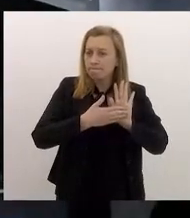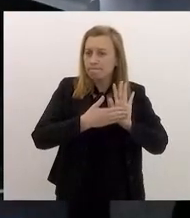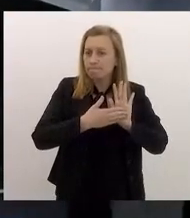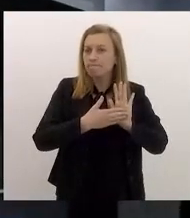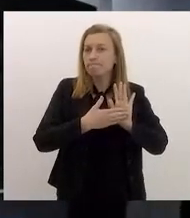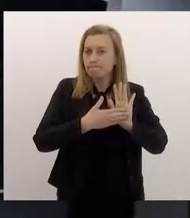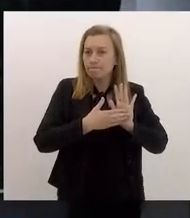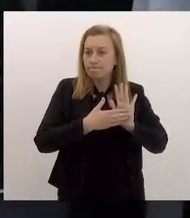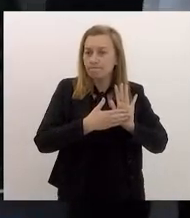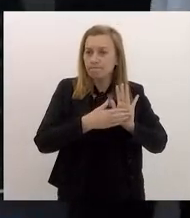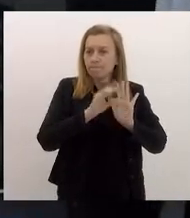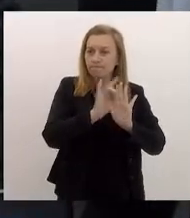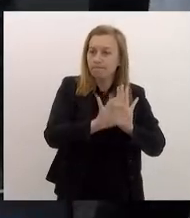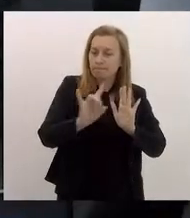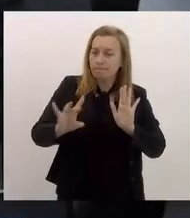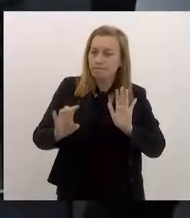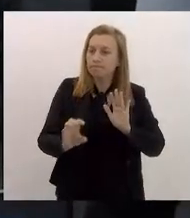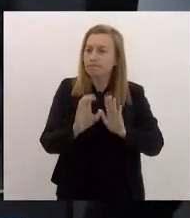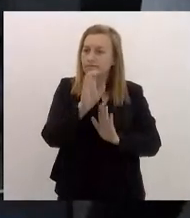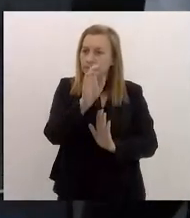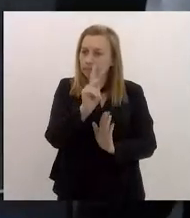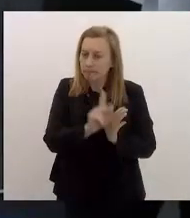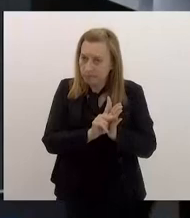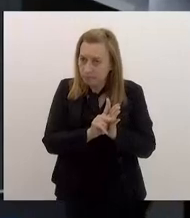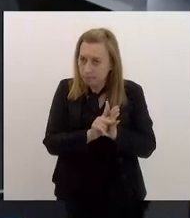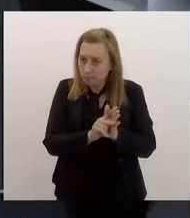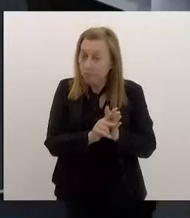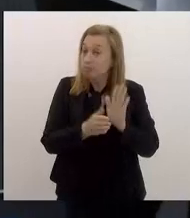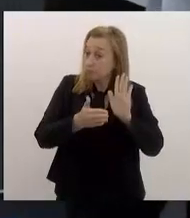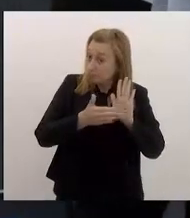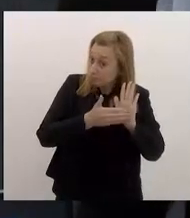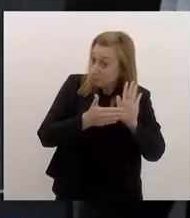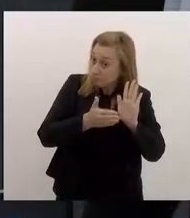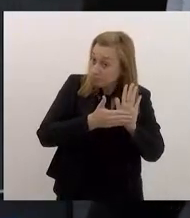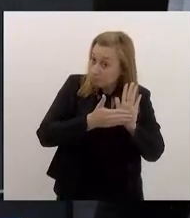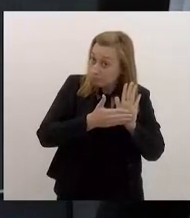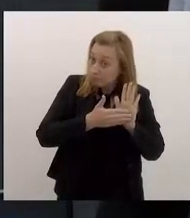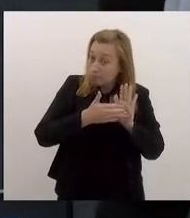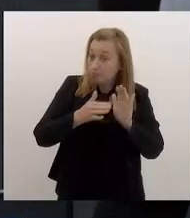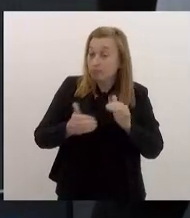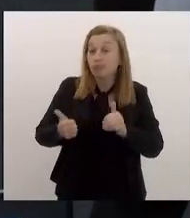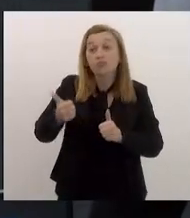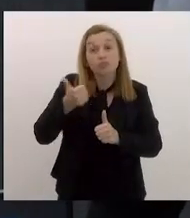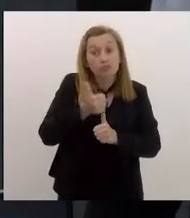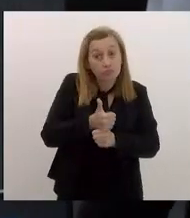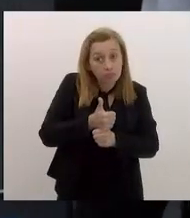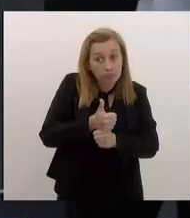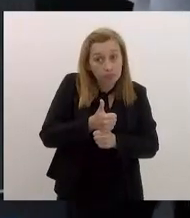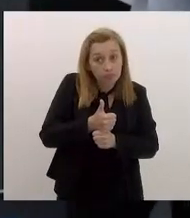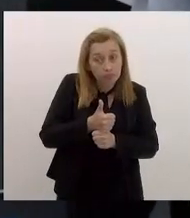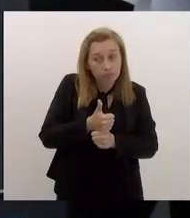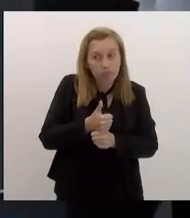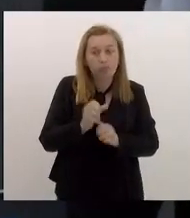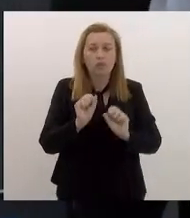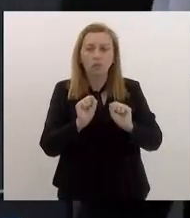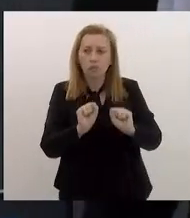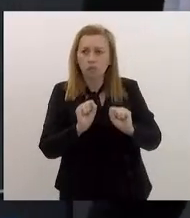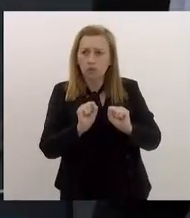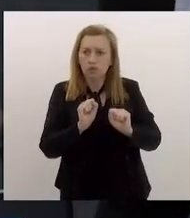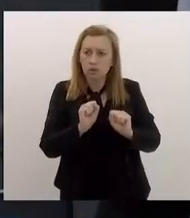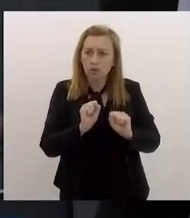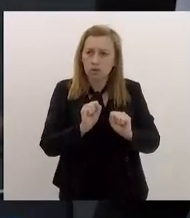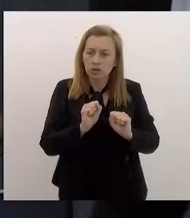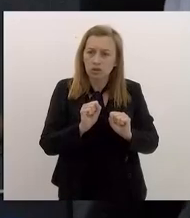em cada projeto proposta de substitutivo para que a gente pudesse se